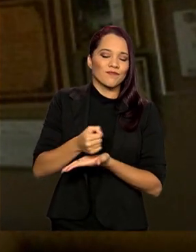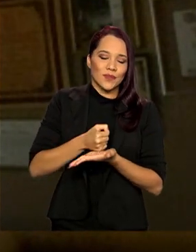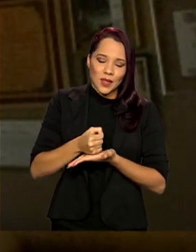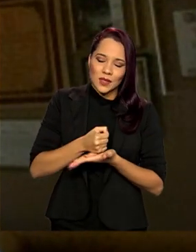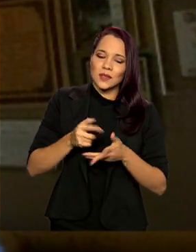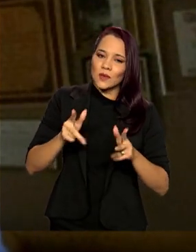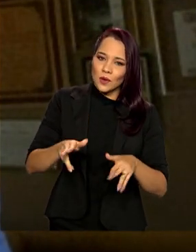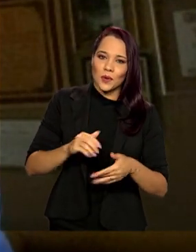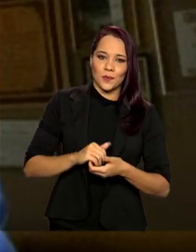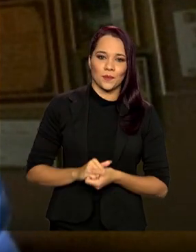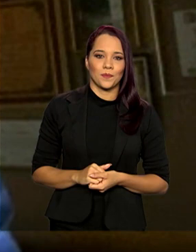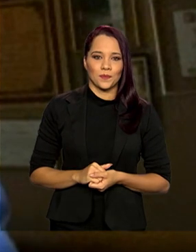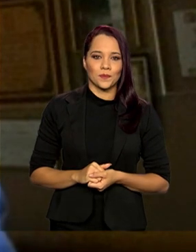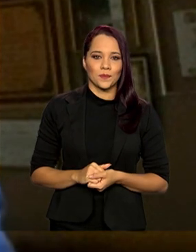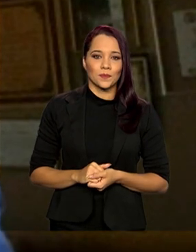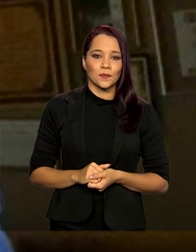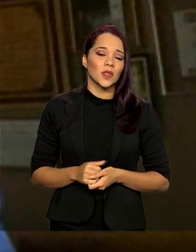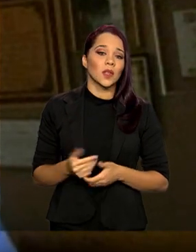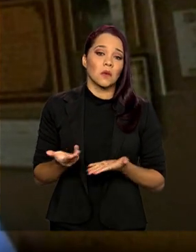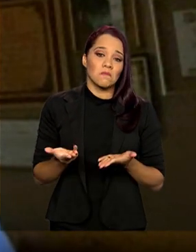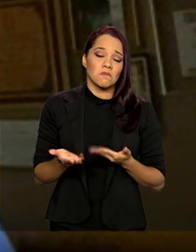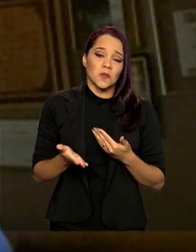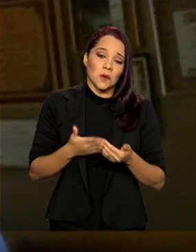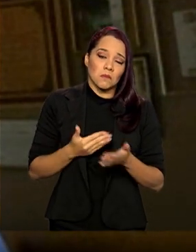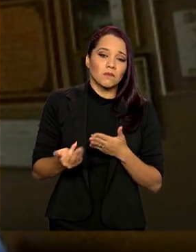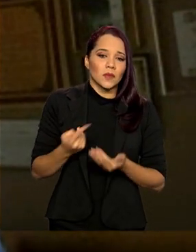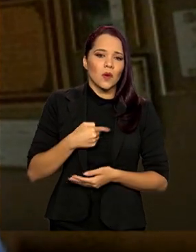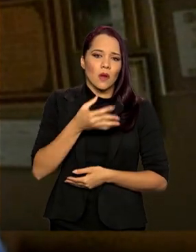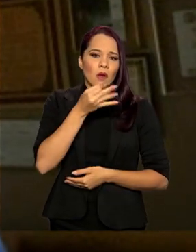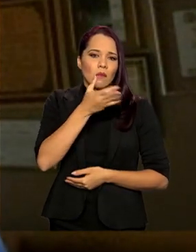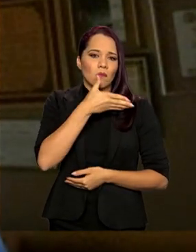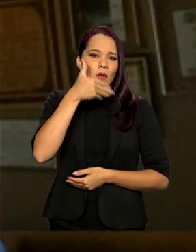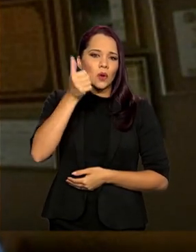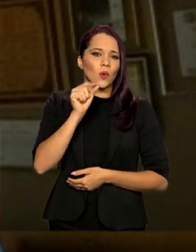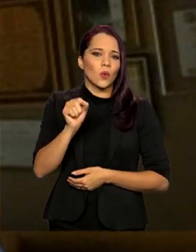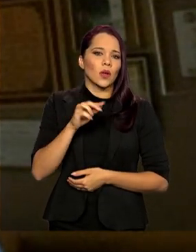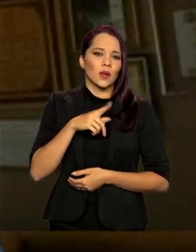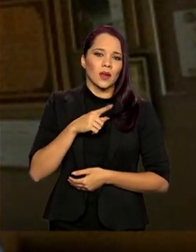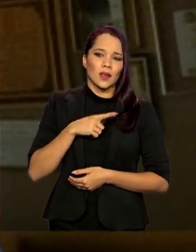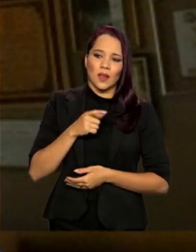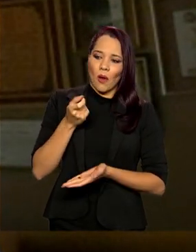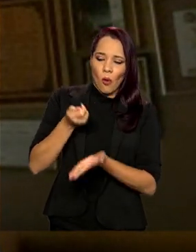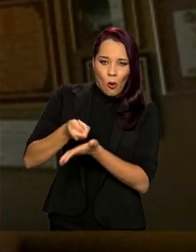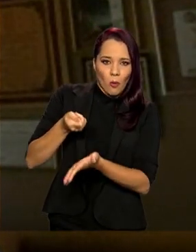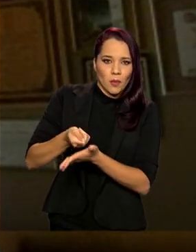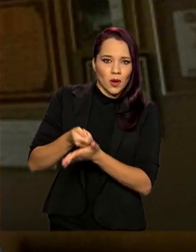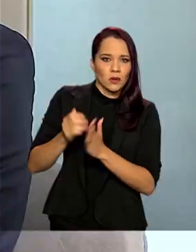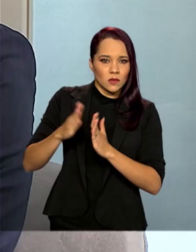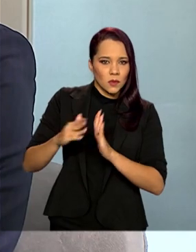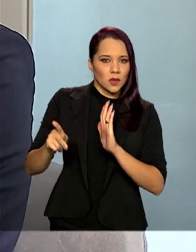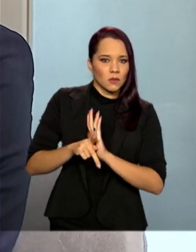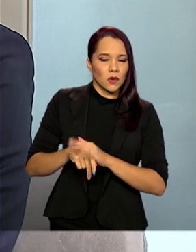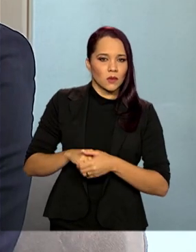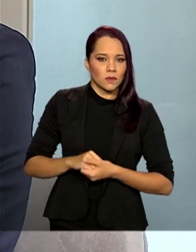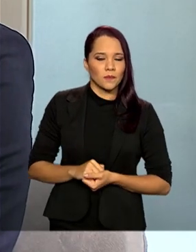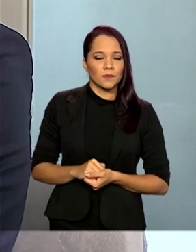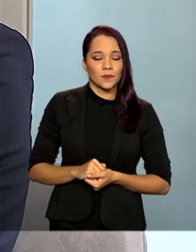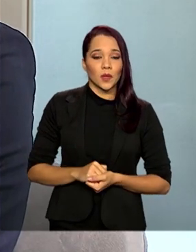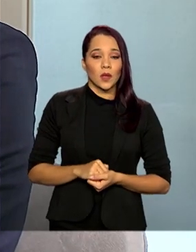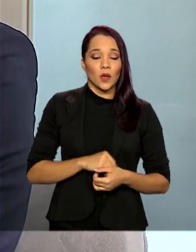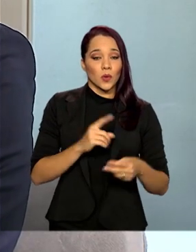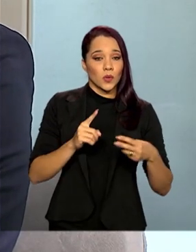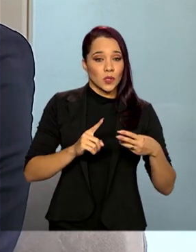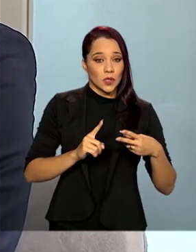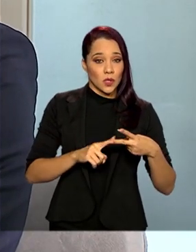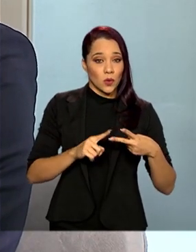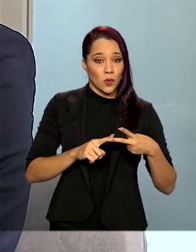tributária. Então, de qualquer maneira, eu prefiro que otimize a cobrança patrimonial. O segundo pilar da